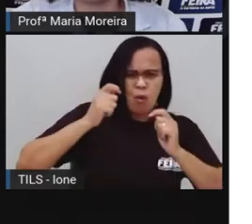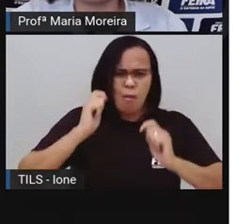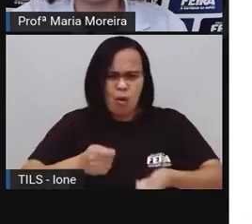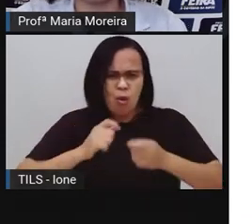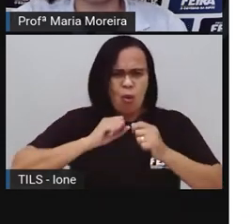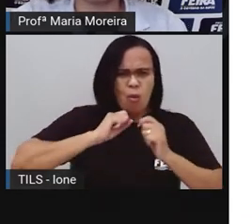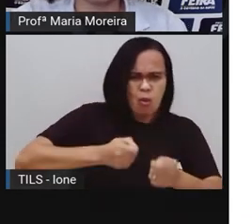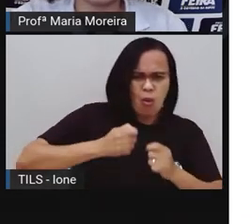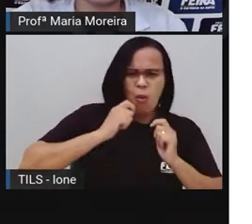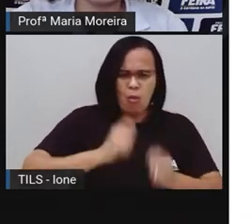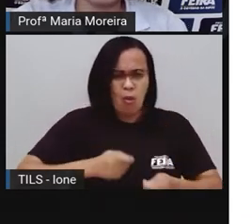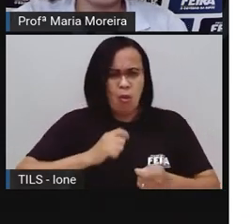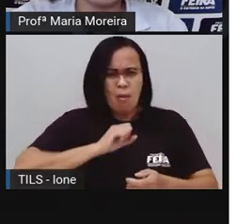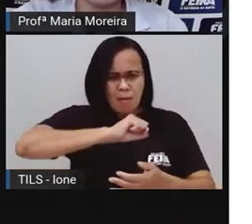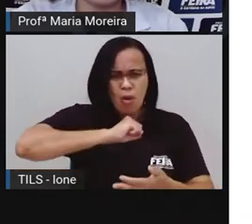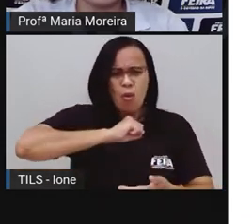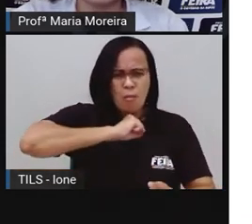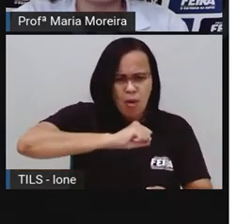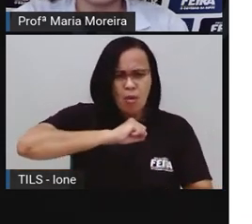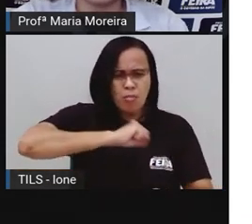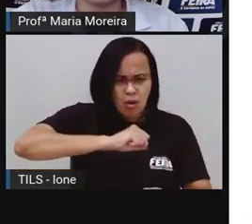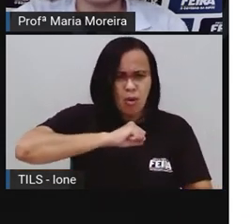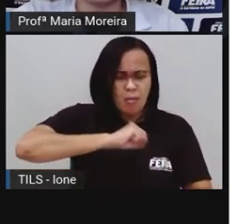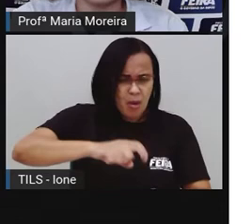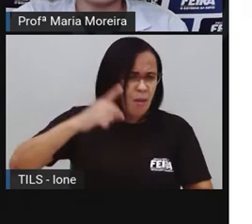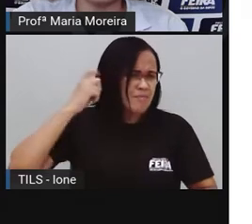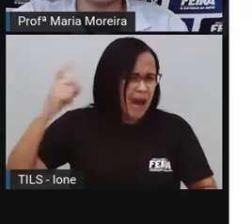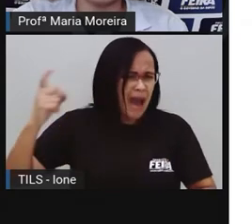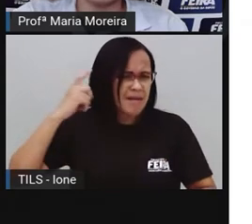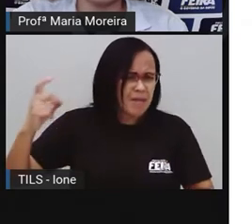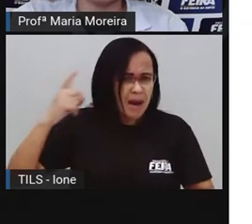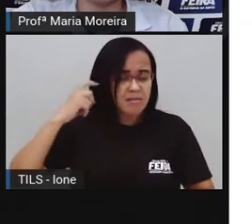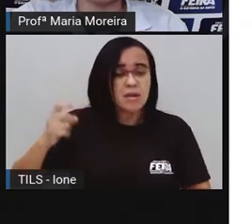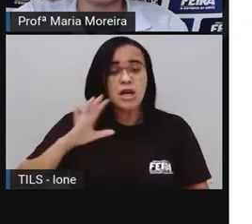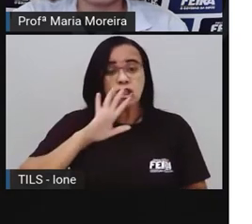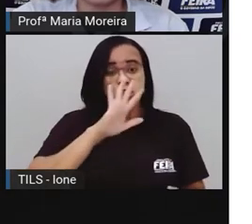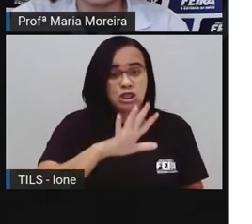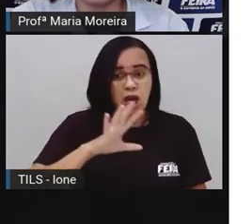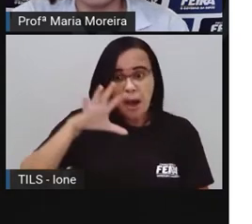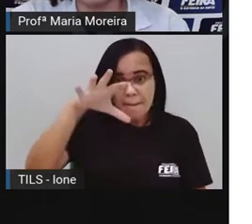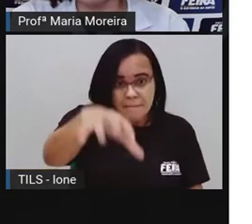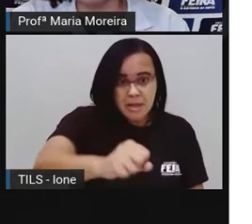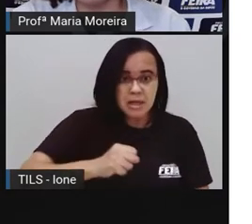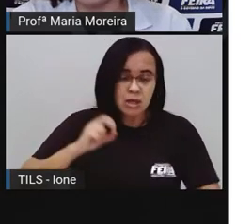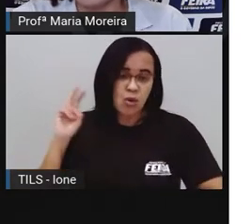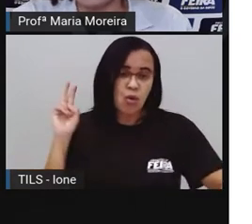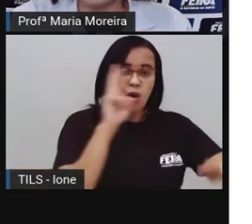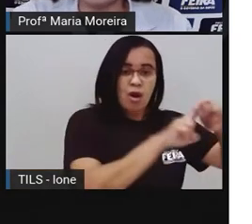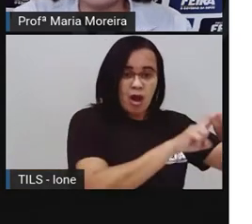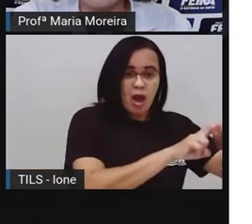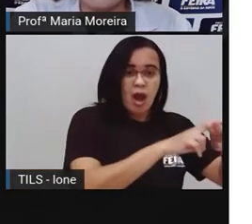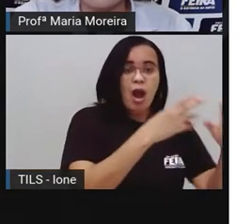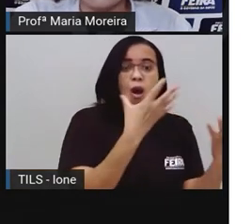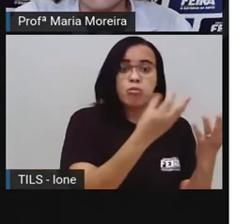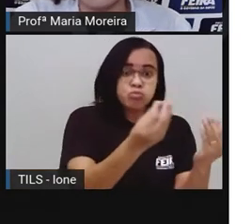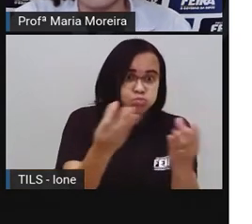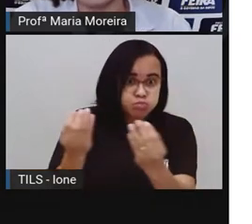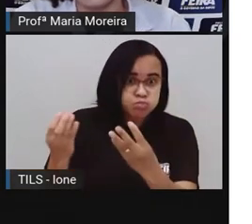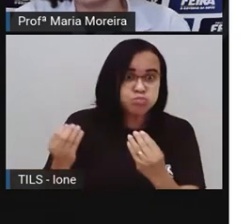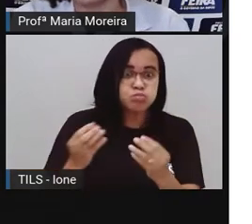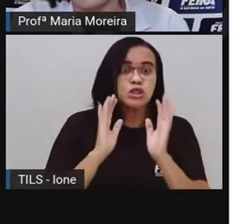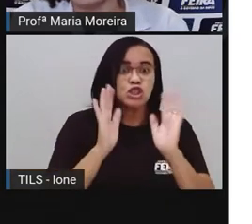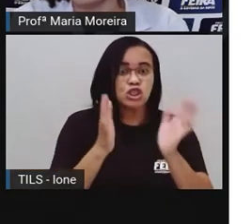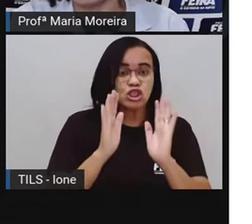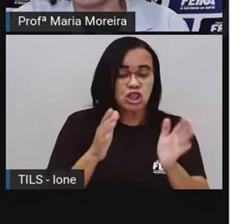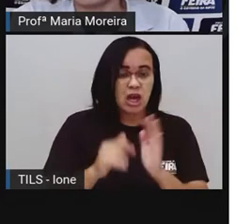combate à poluição sonora 22 paredões, não isso? Ó, bom, no início, do início de janeiro